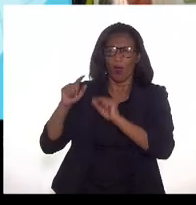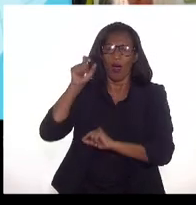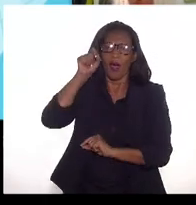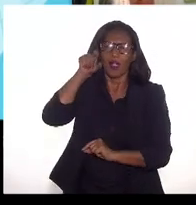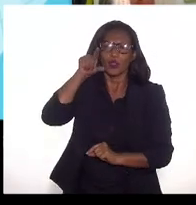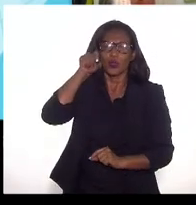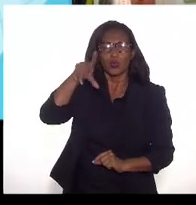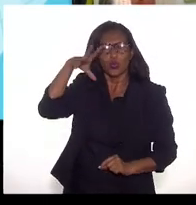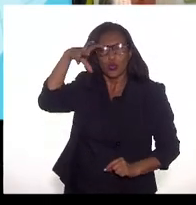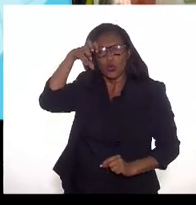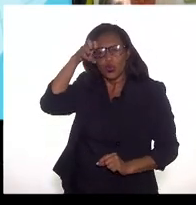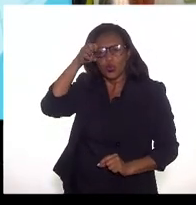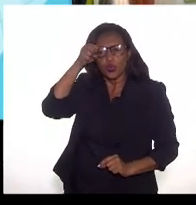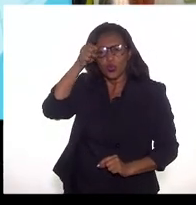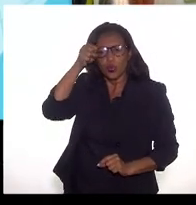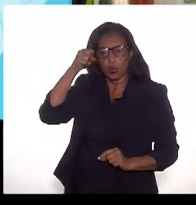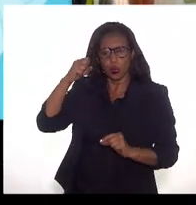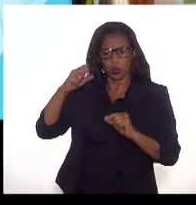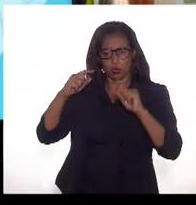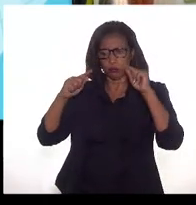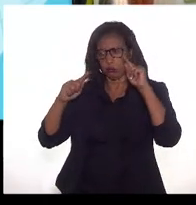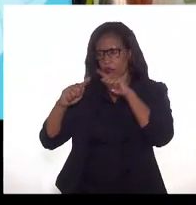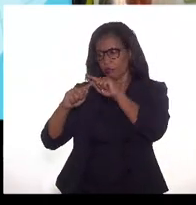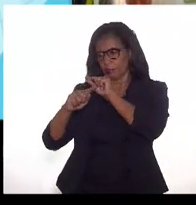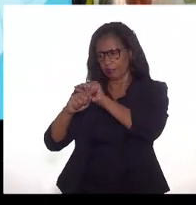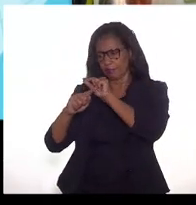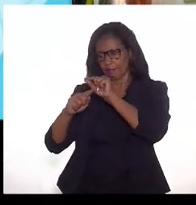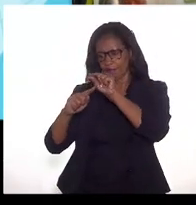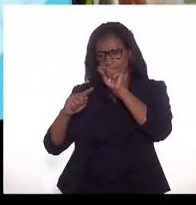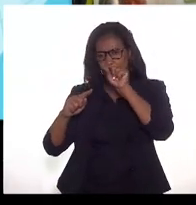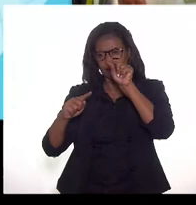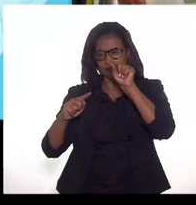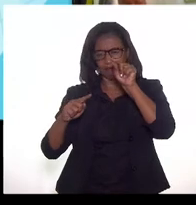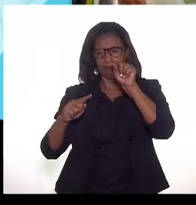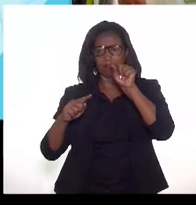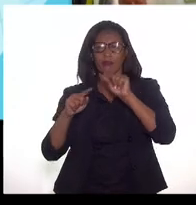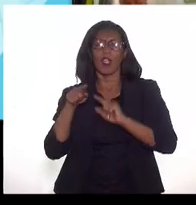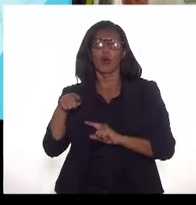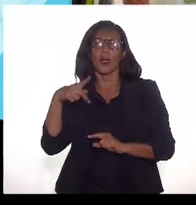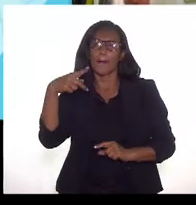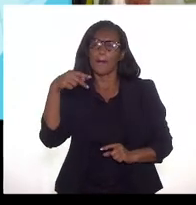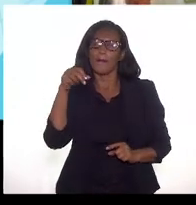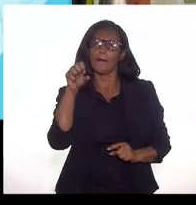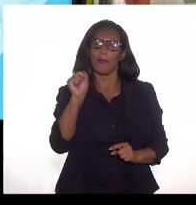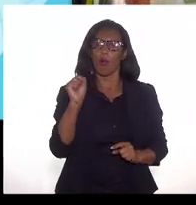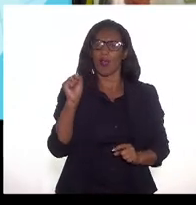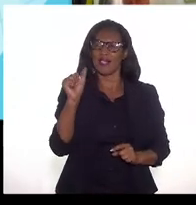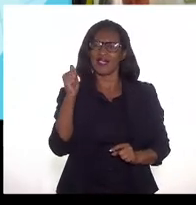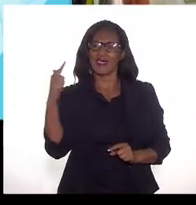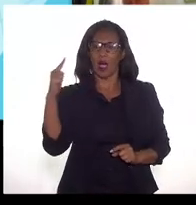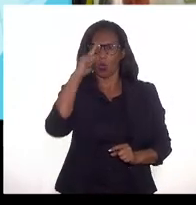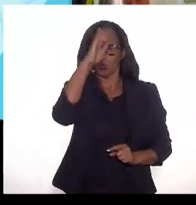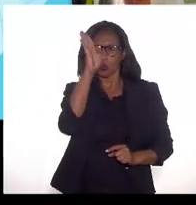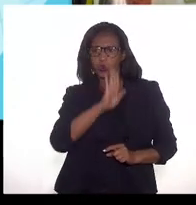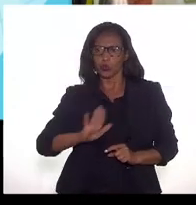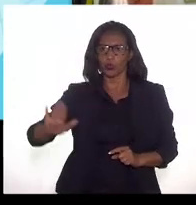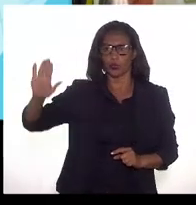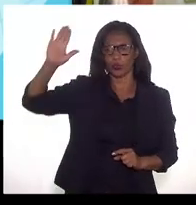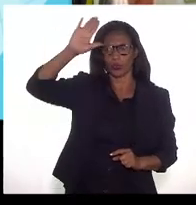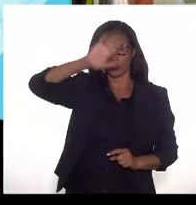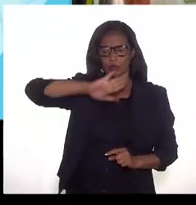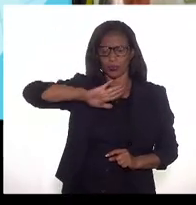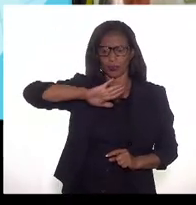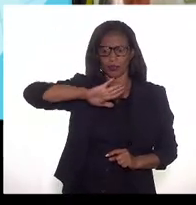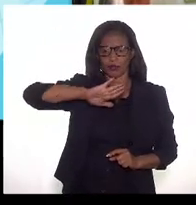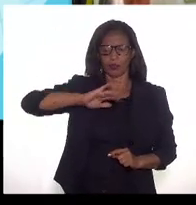decresce é a produção do pós-sal do Brasil. A produção de